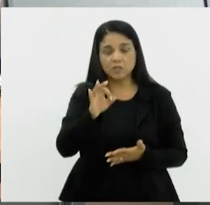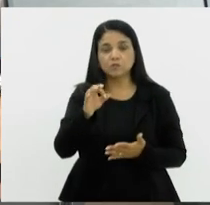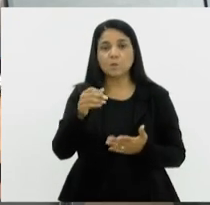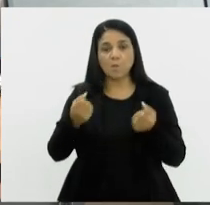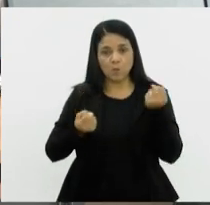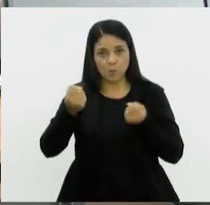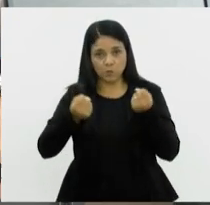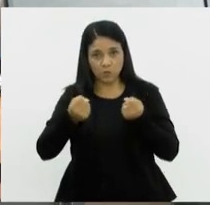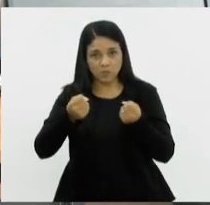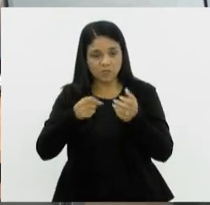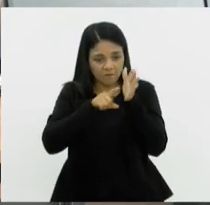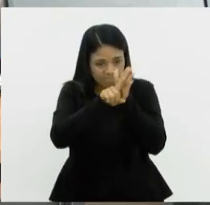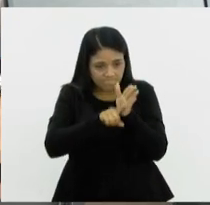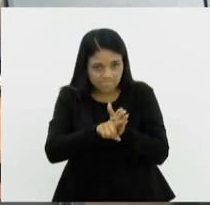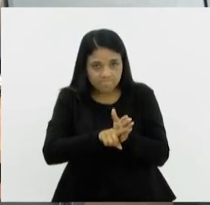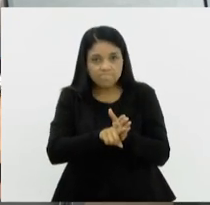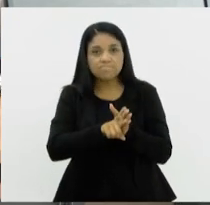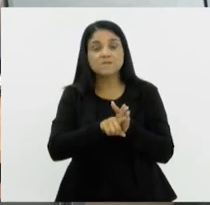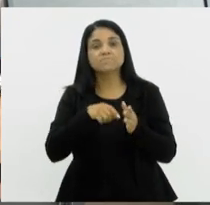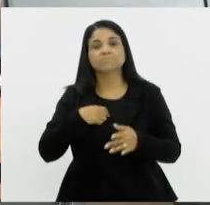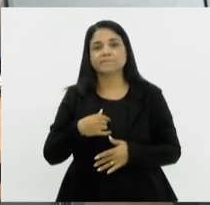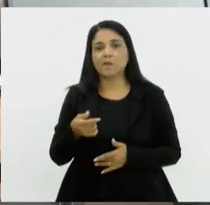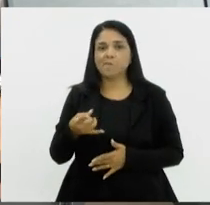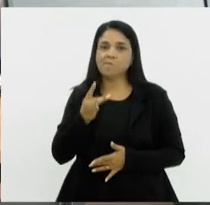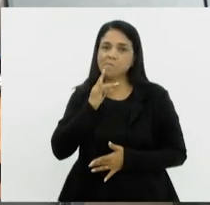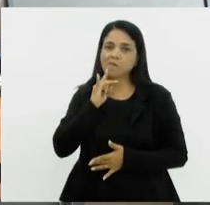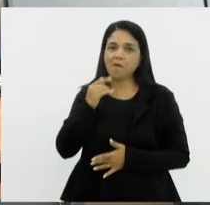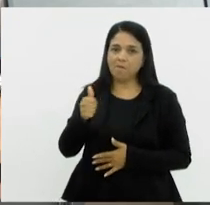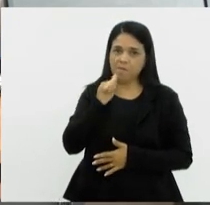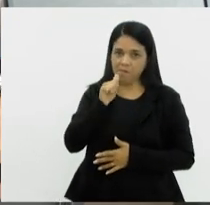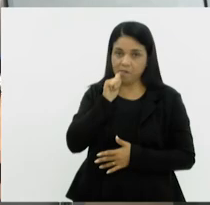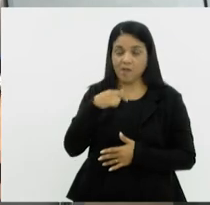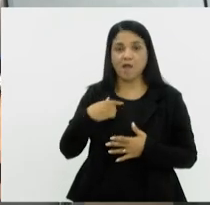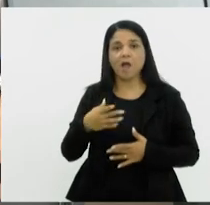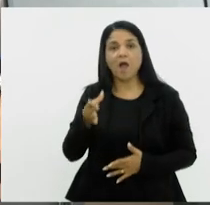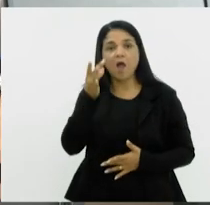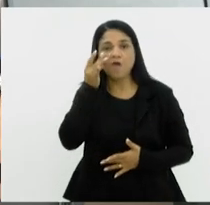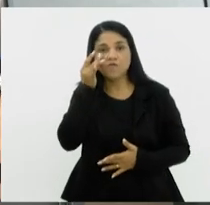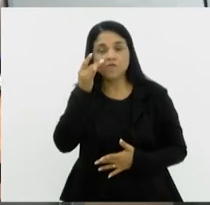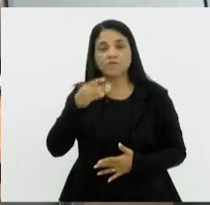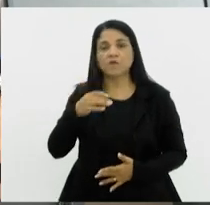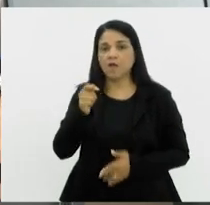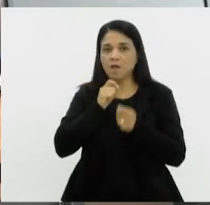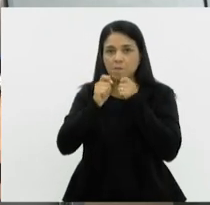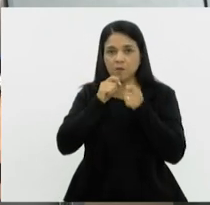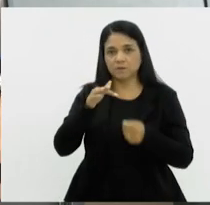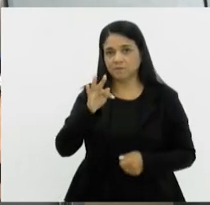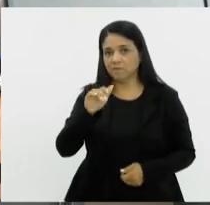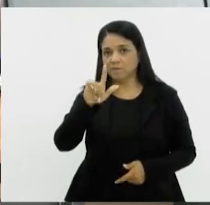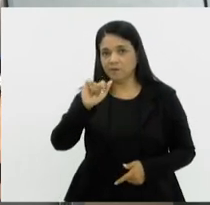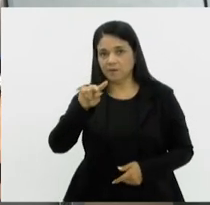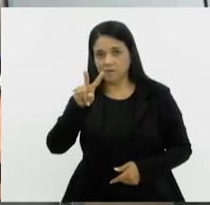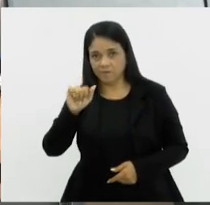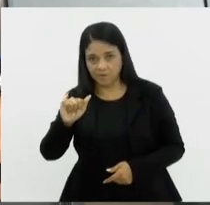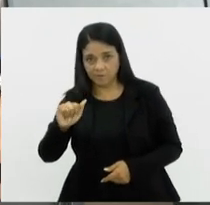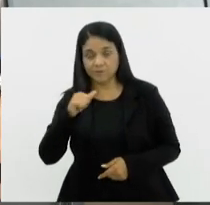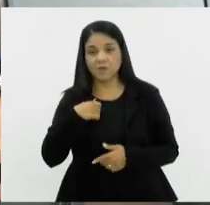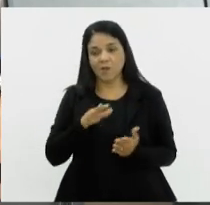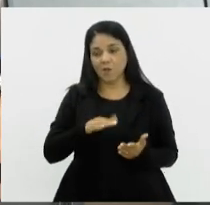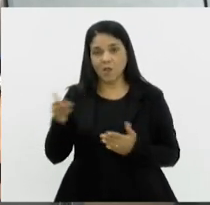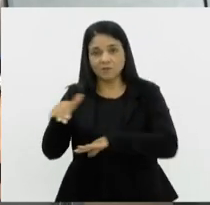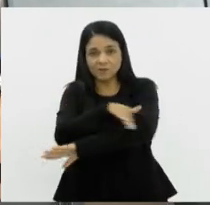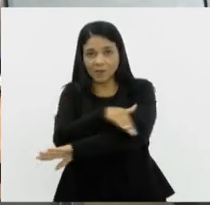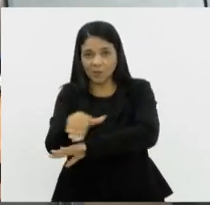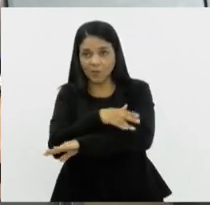fiscalização estão embriagados. Vamos ao vivo conversar com a repórter Flávia Espíndola, que está ao lado da Coronel Patrícia